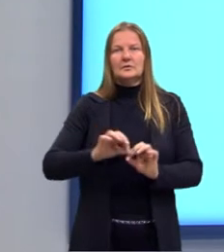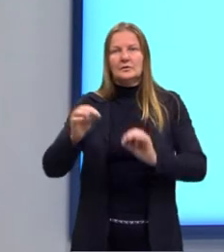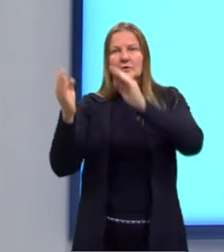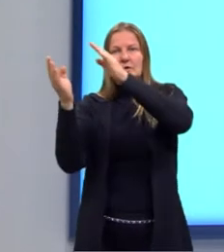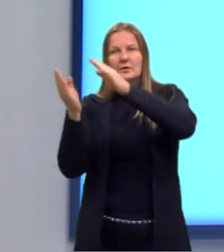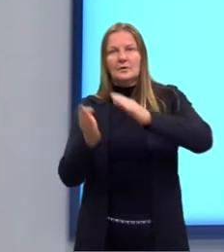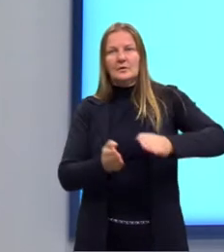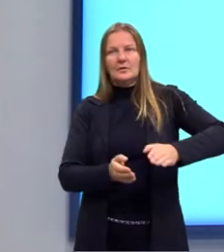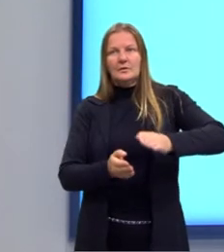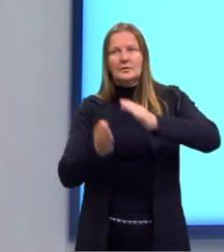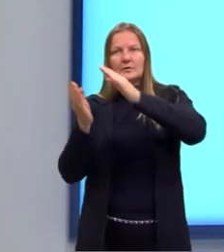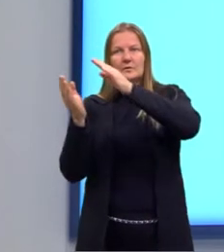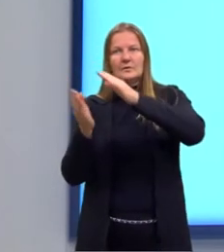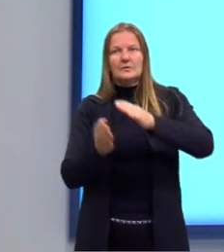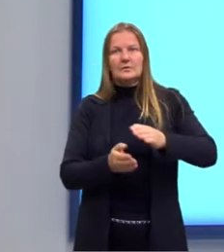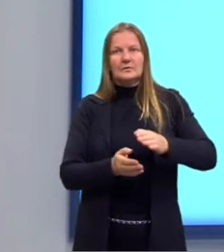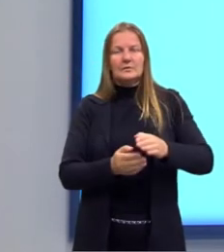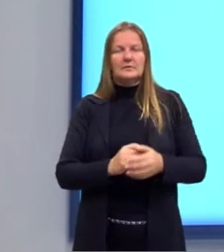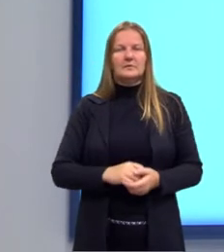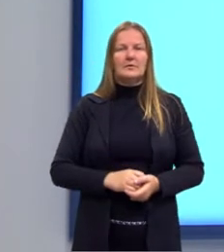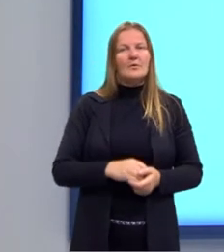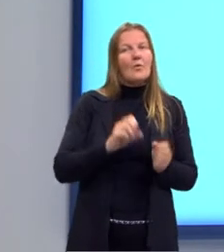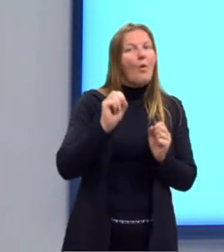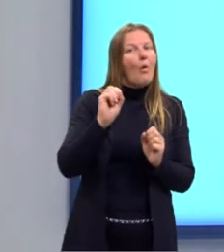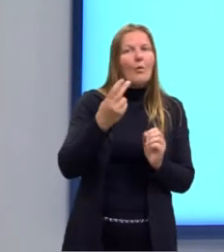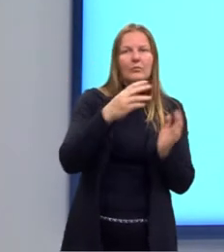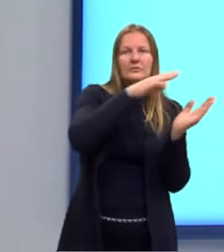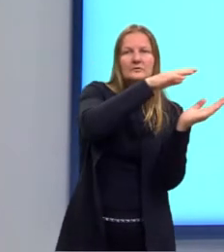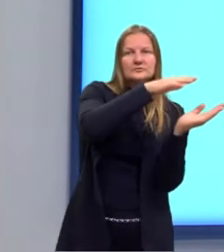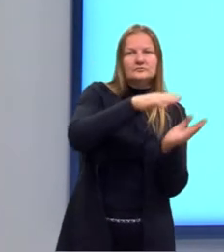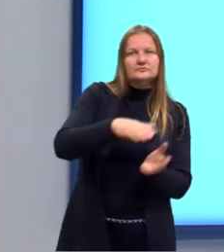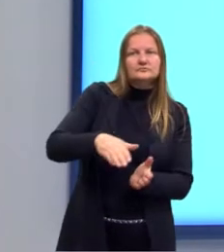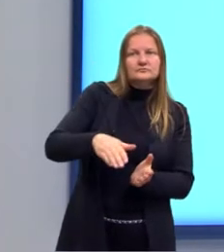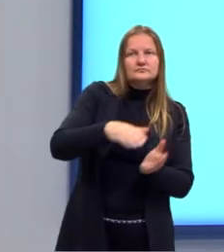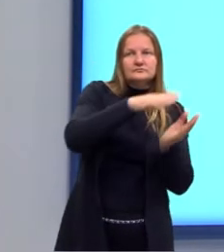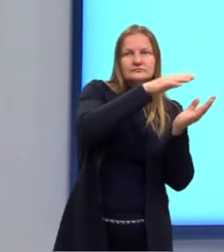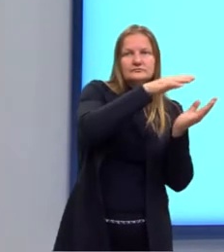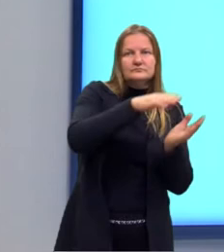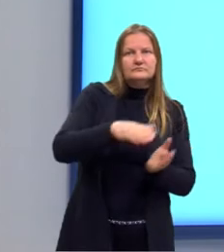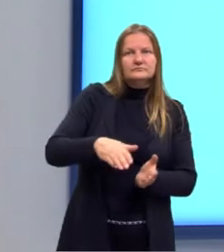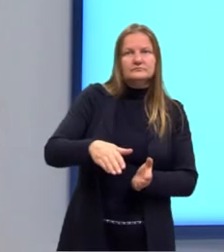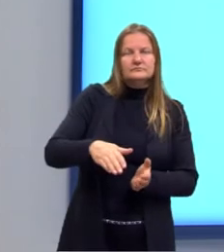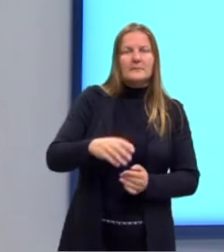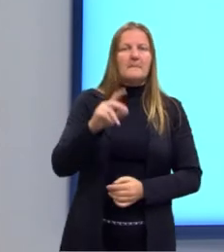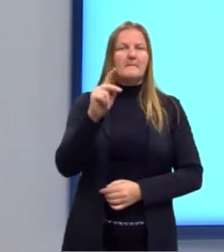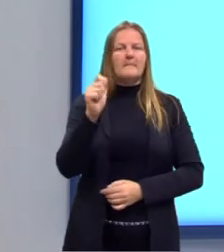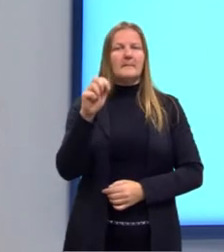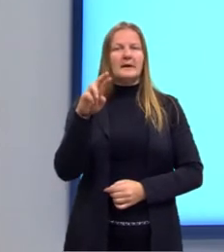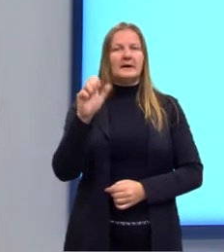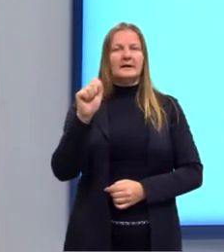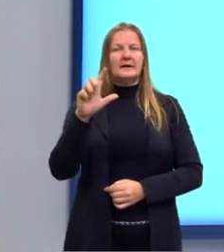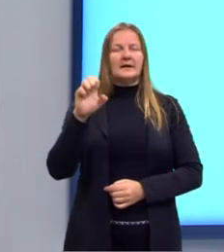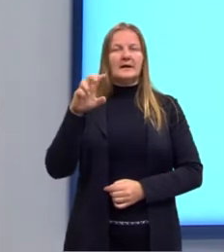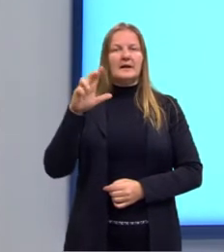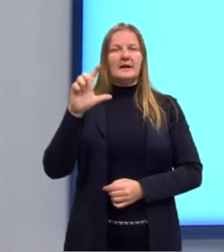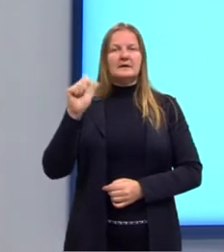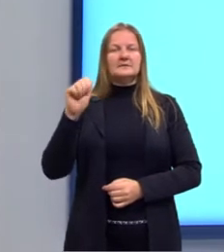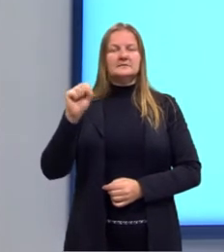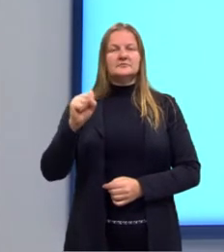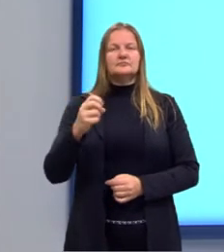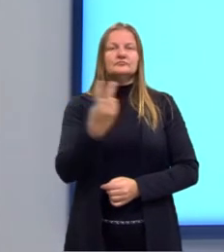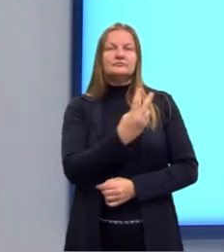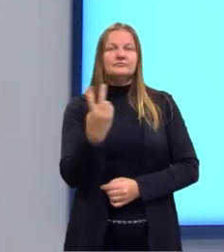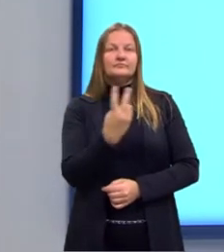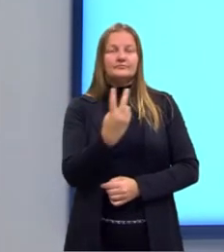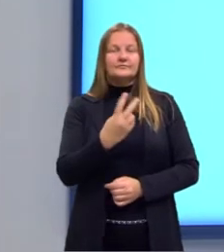novo, mas elas não se cruzam em nenhum ponto. Então, elas são chamadas retas paralelas. Mas, ambos os casos,